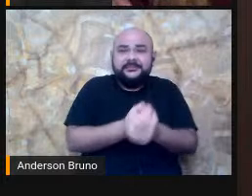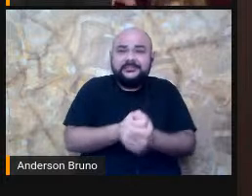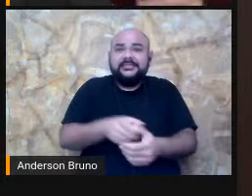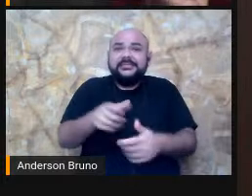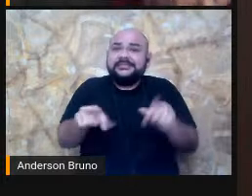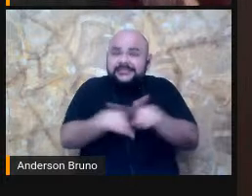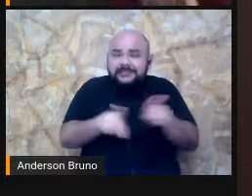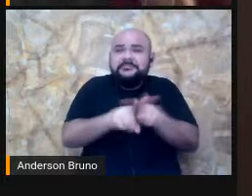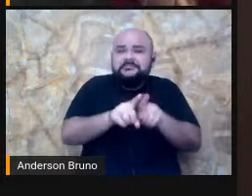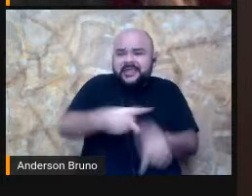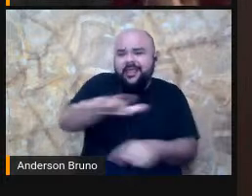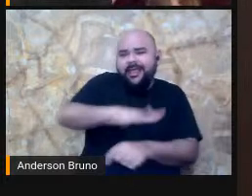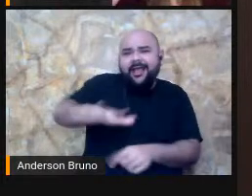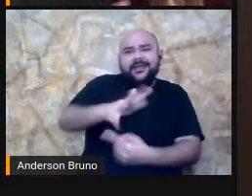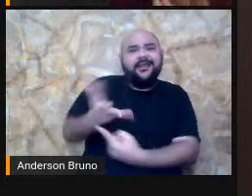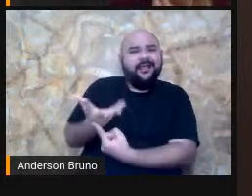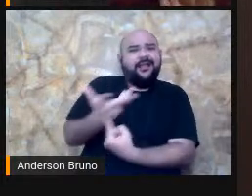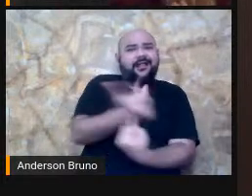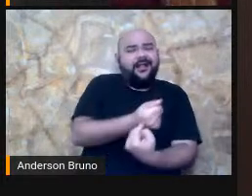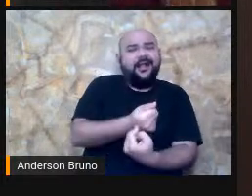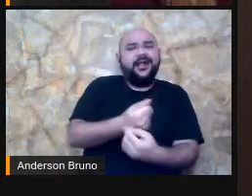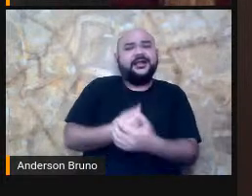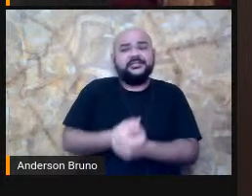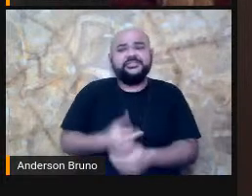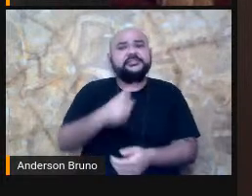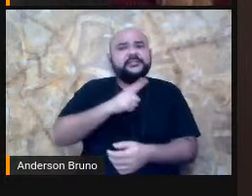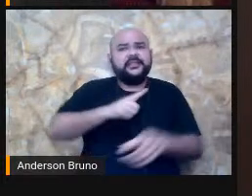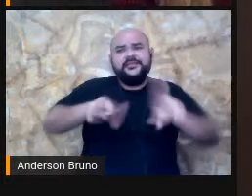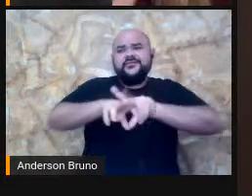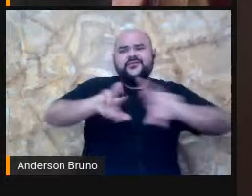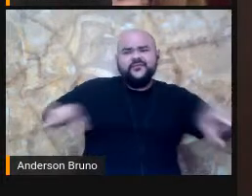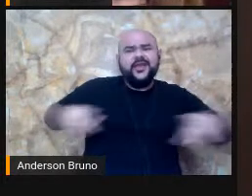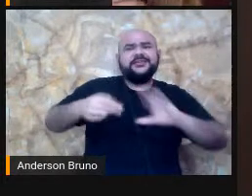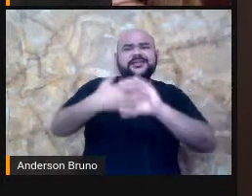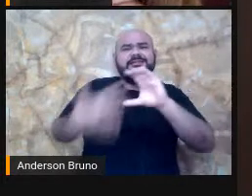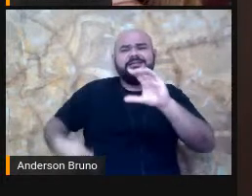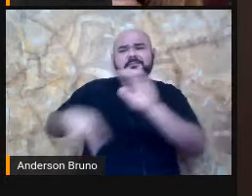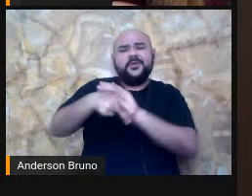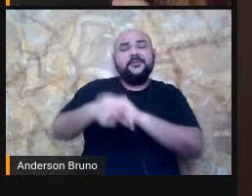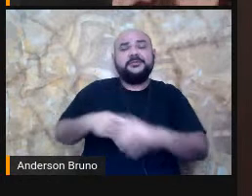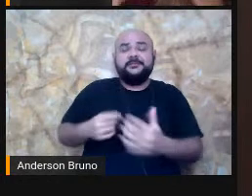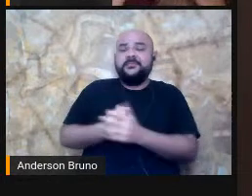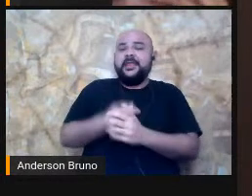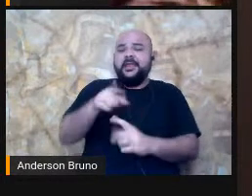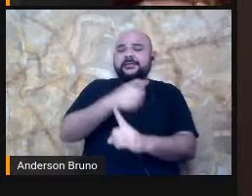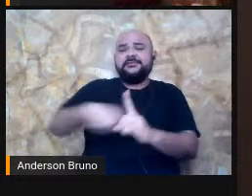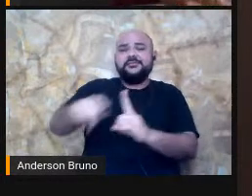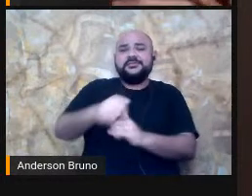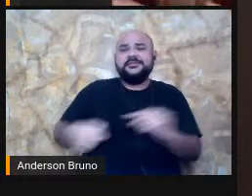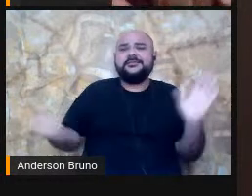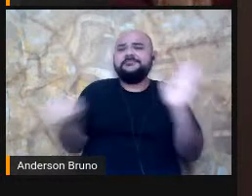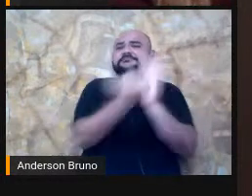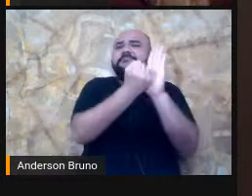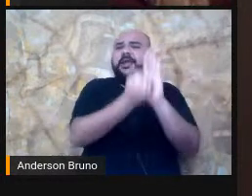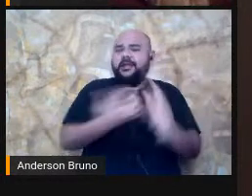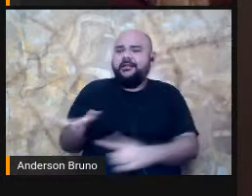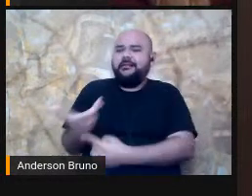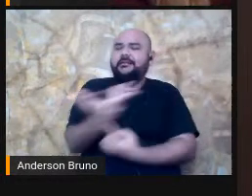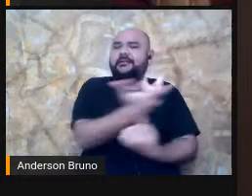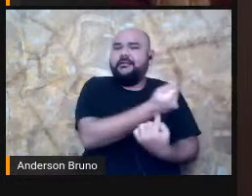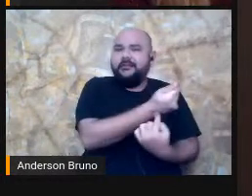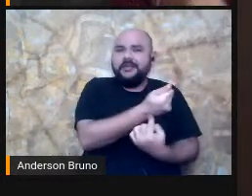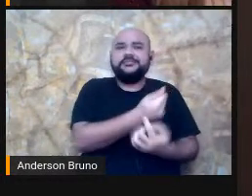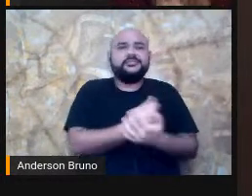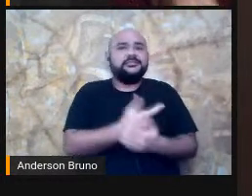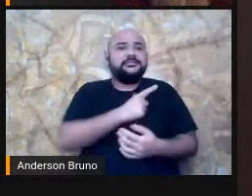como é que a arte acaba retratando muito da sociedade, mesmo as artes também relacionaram, ao longo dos anos,